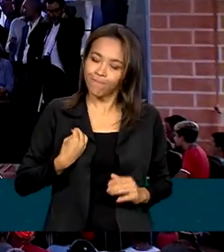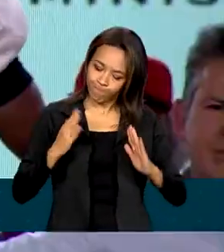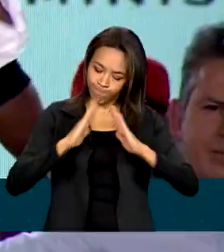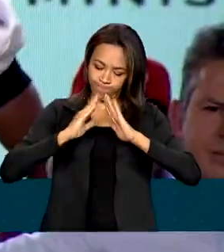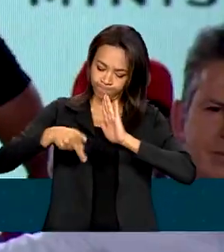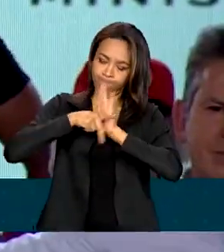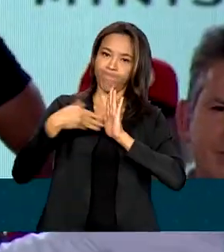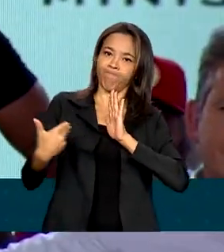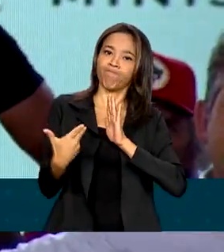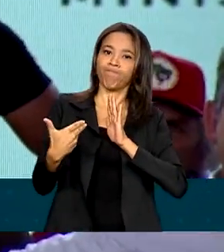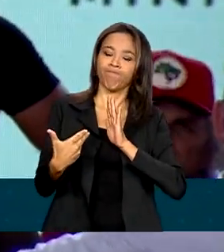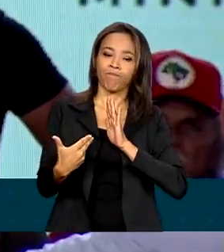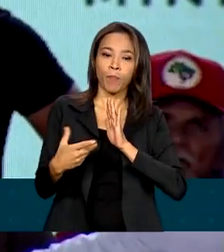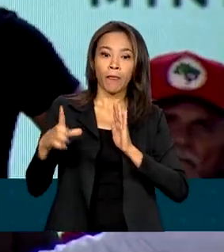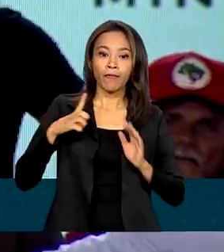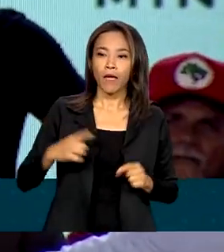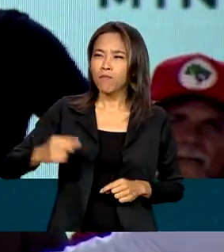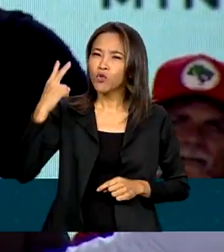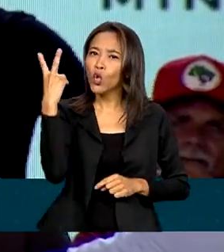teto.